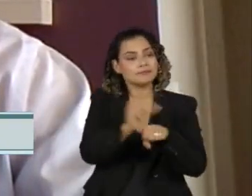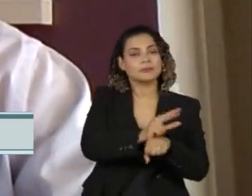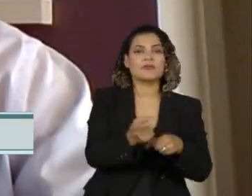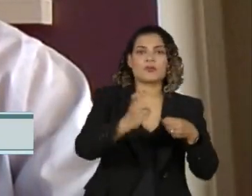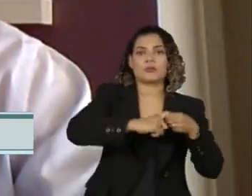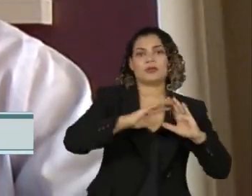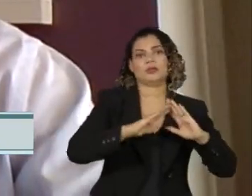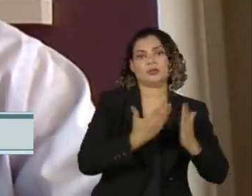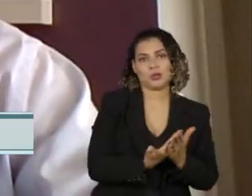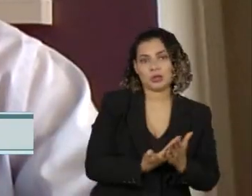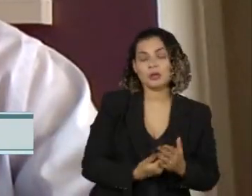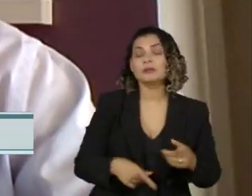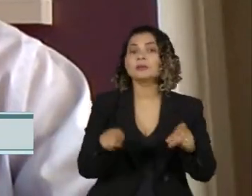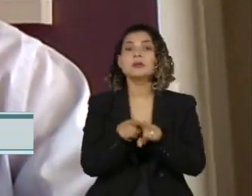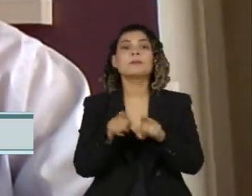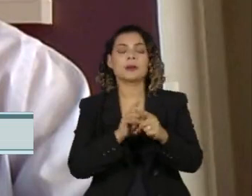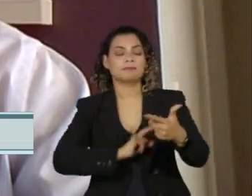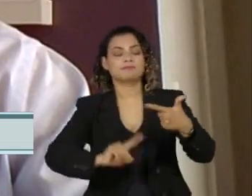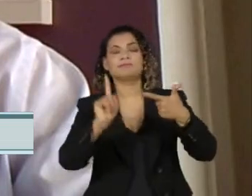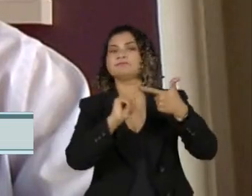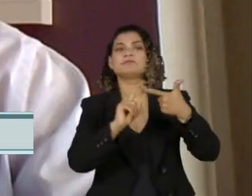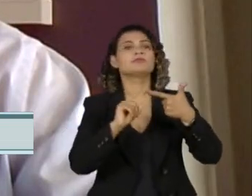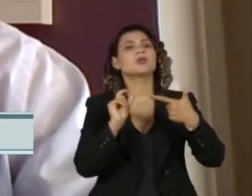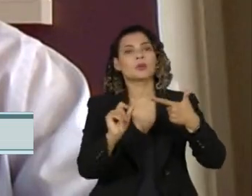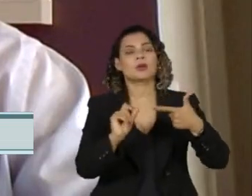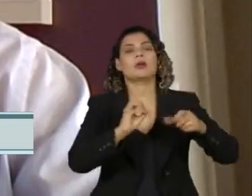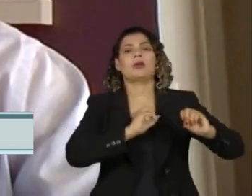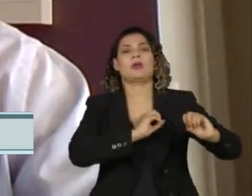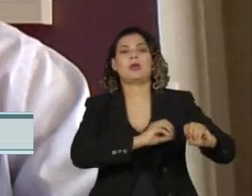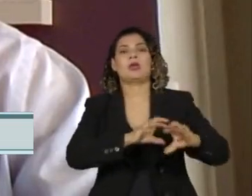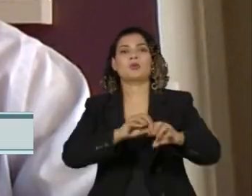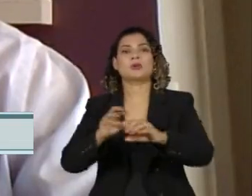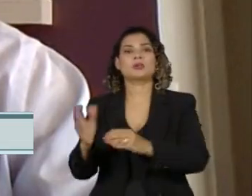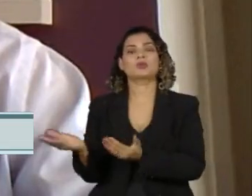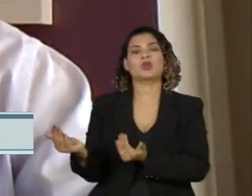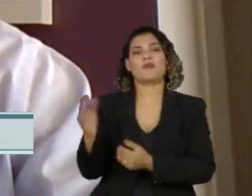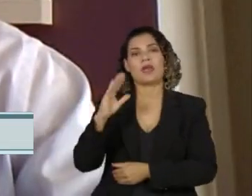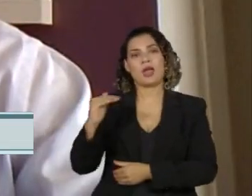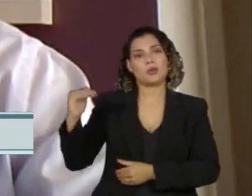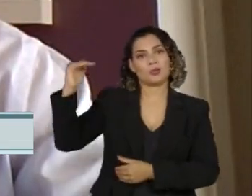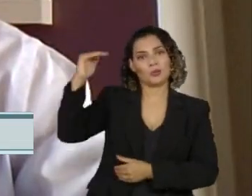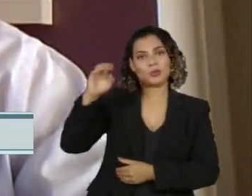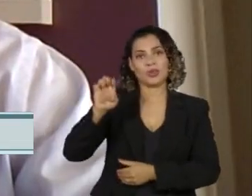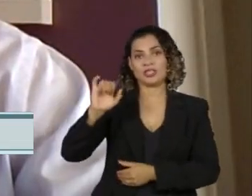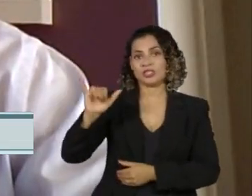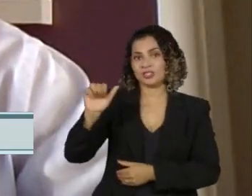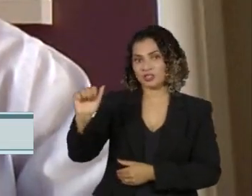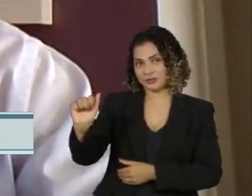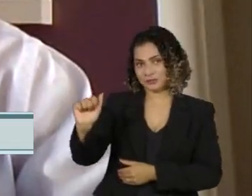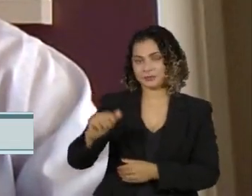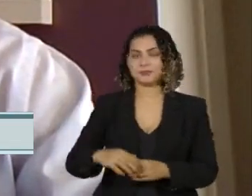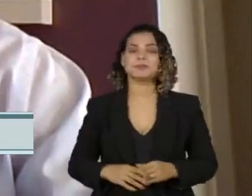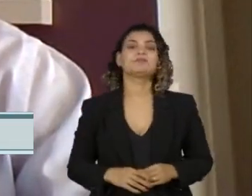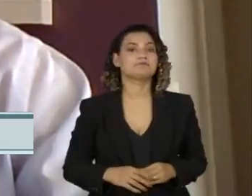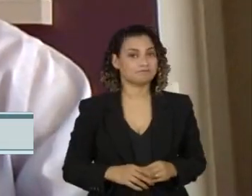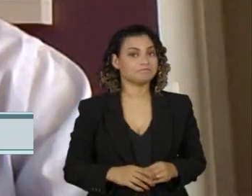aponta é em relação à questão da educação de jovens e adultos, o chamado EJA.